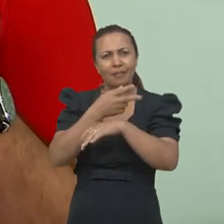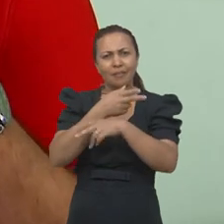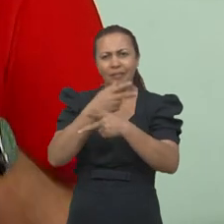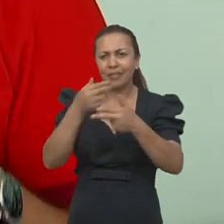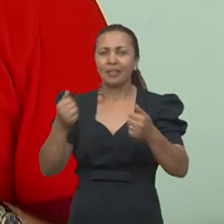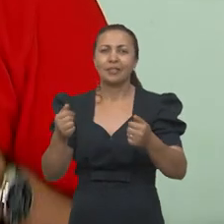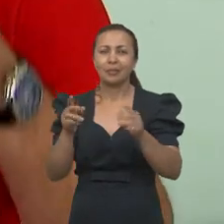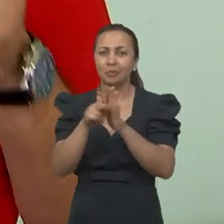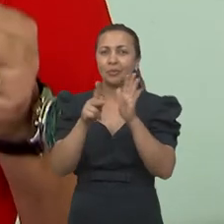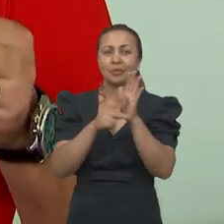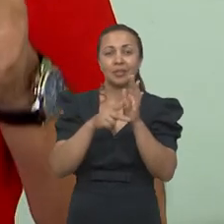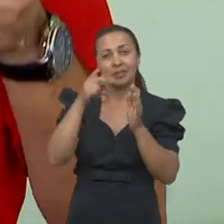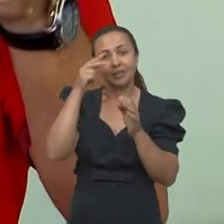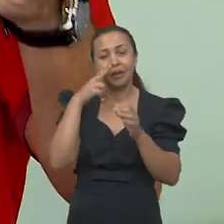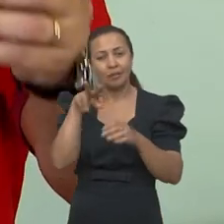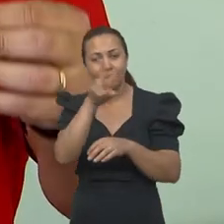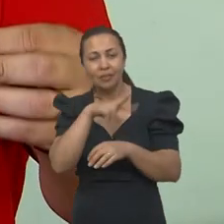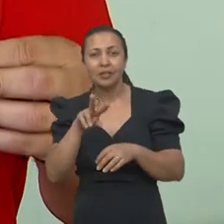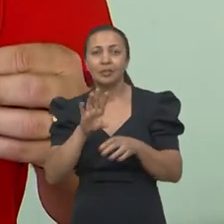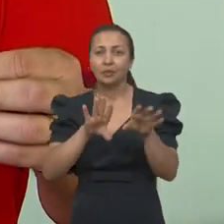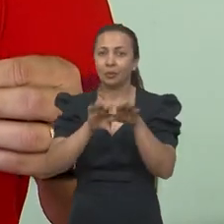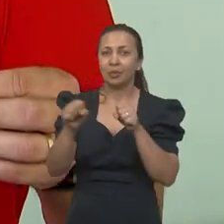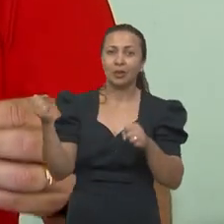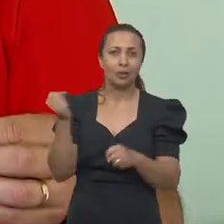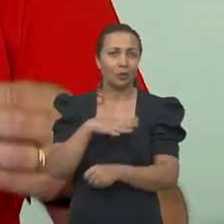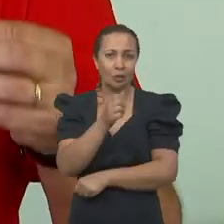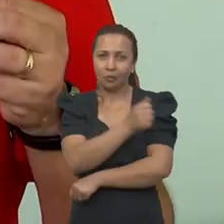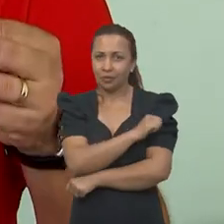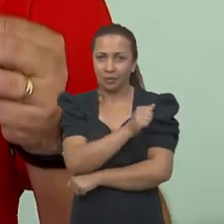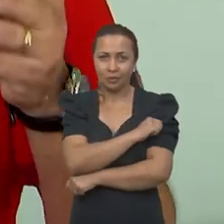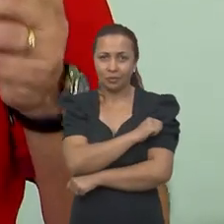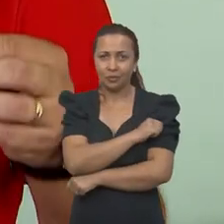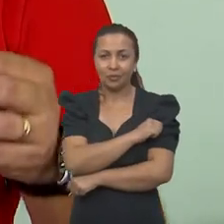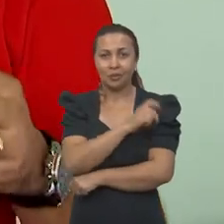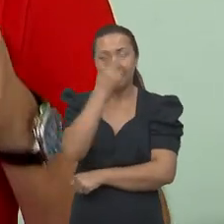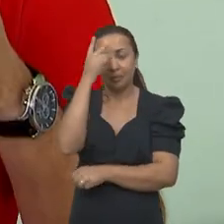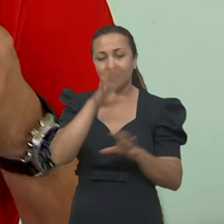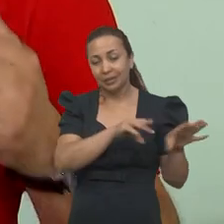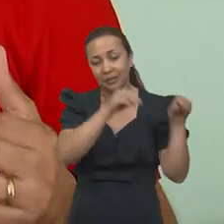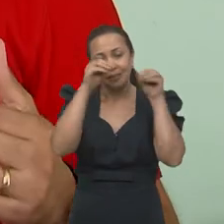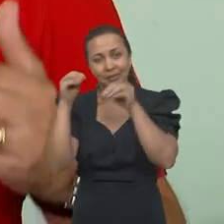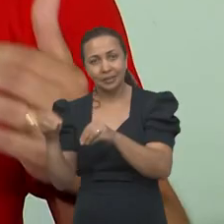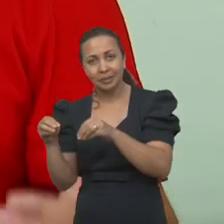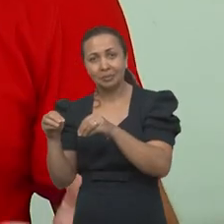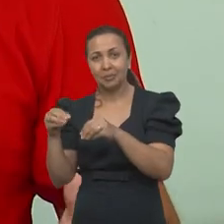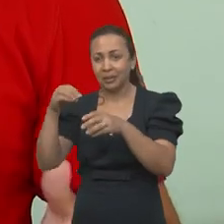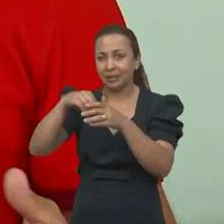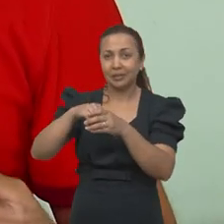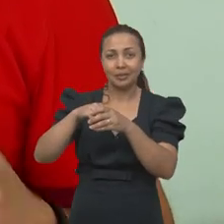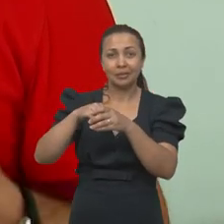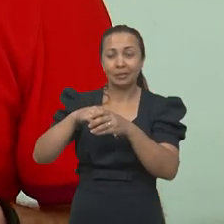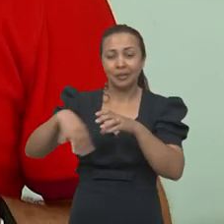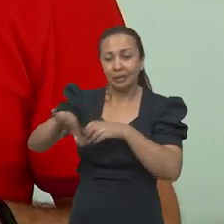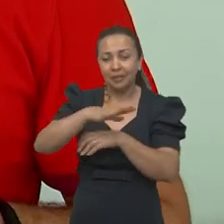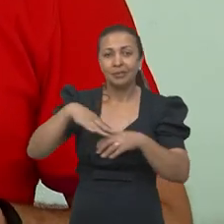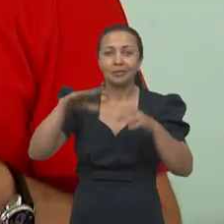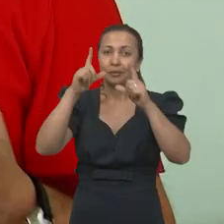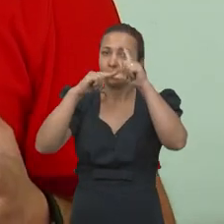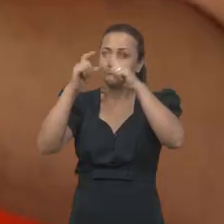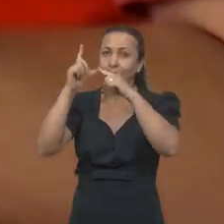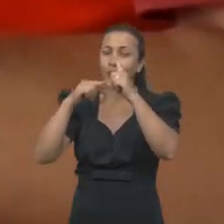formar novos estudantes, novos alunos, trazê-los para a área da astronomia. Por quê?